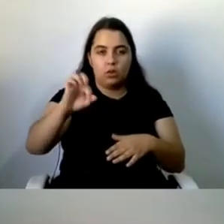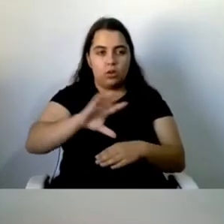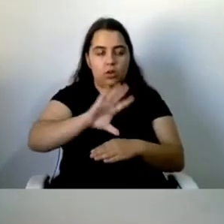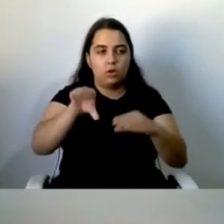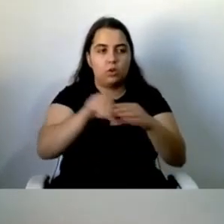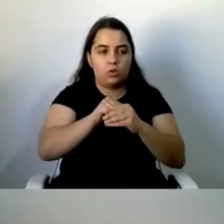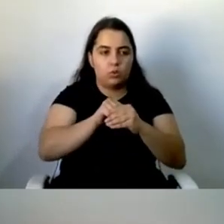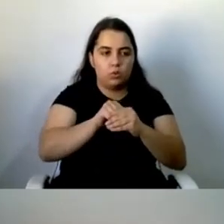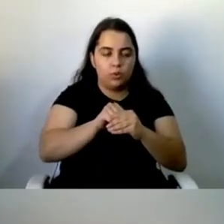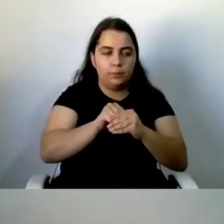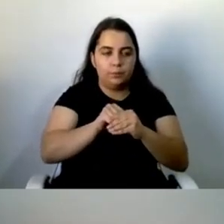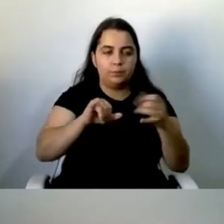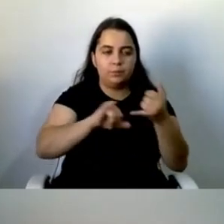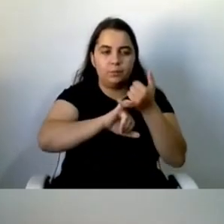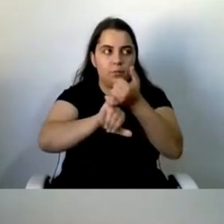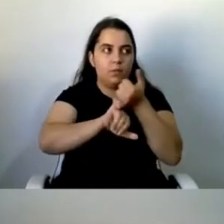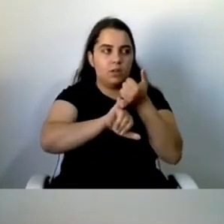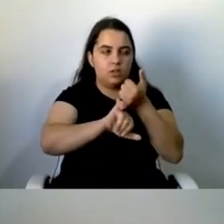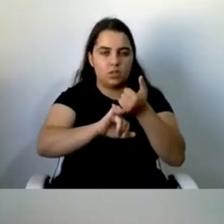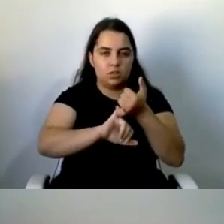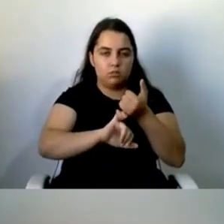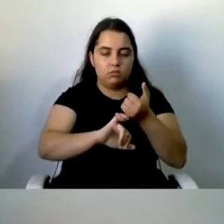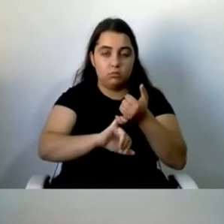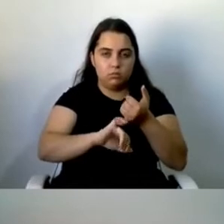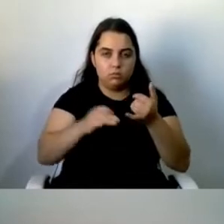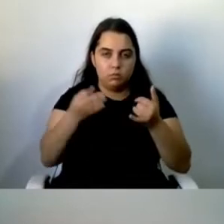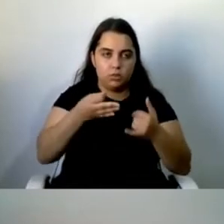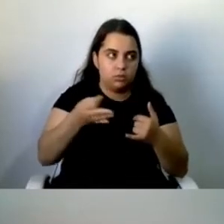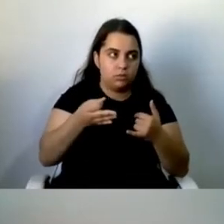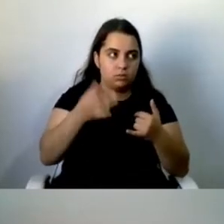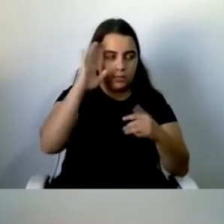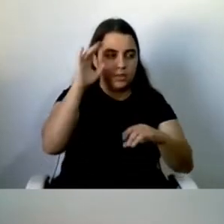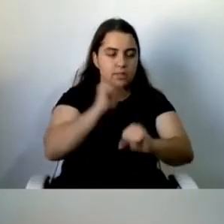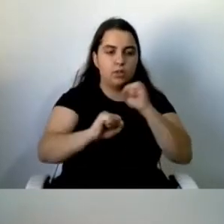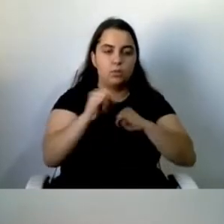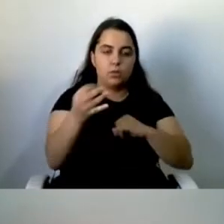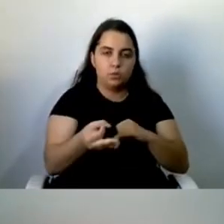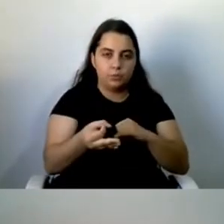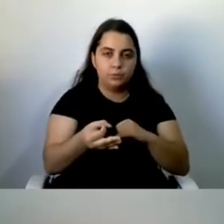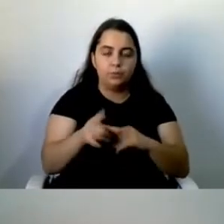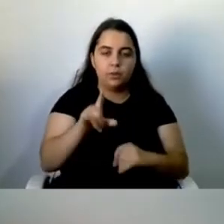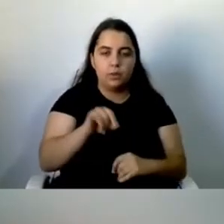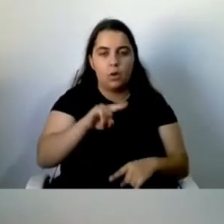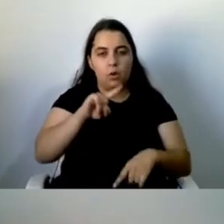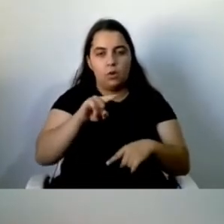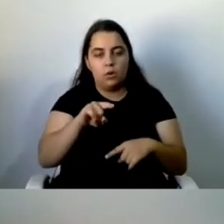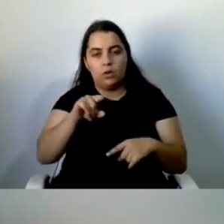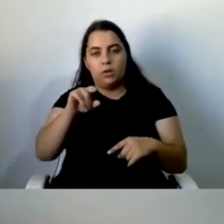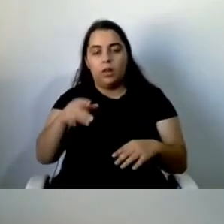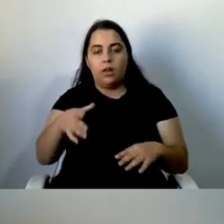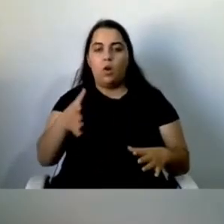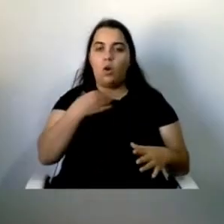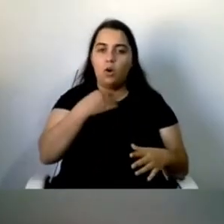de Paralisia Cerebral e da Confederação Nacional dos Organismos das Pessoas com Deficiência. Entusiasta pela atividade esportista,